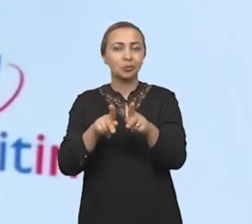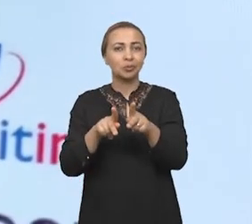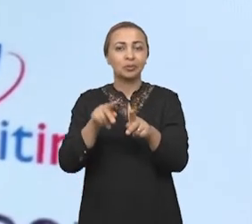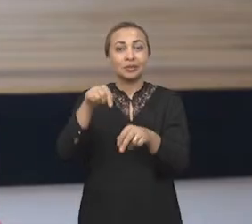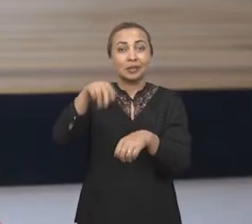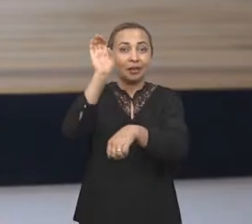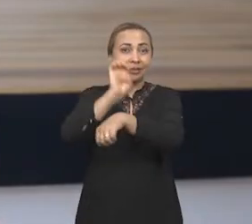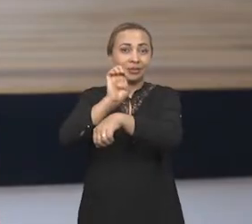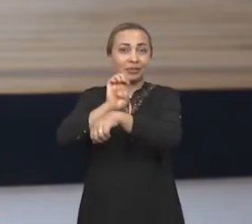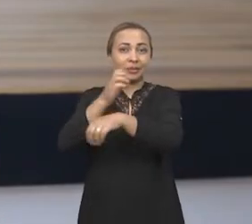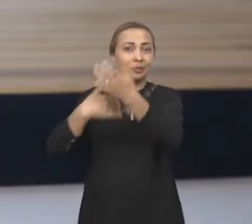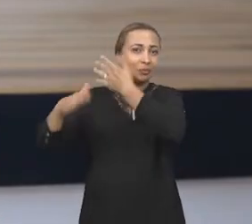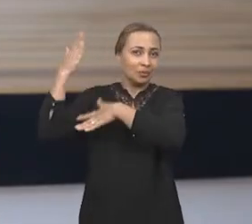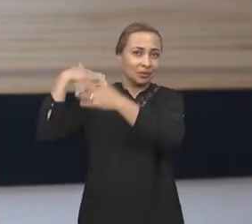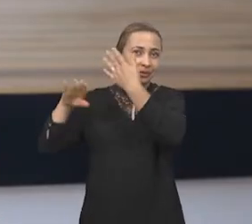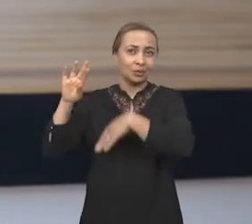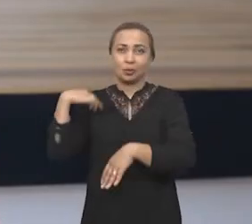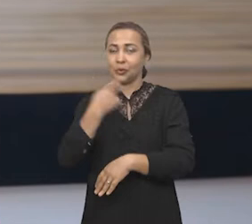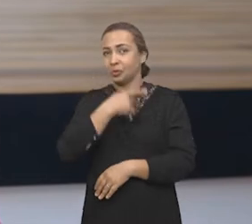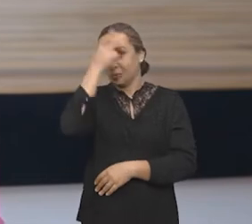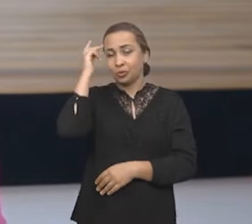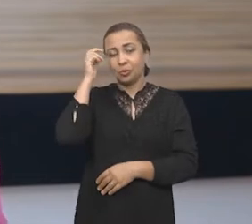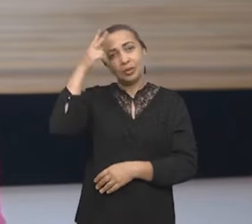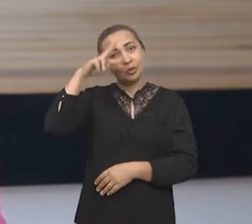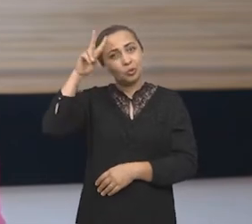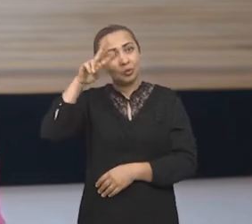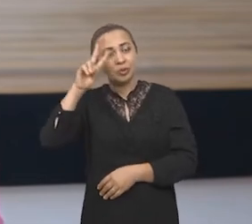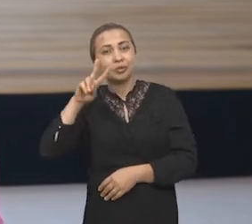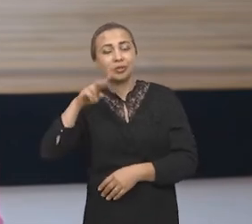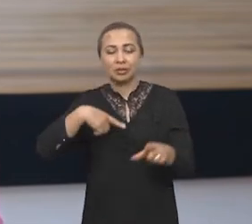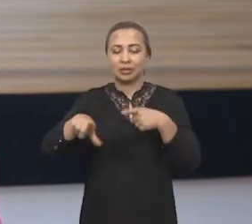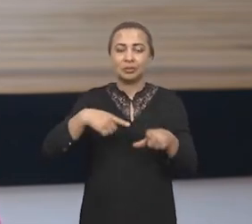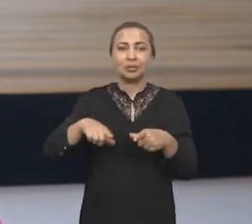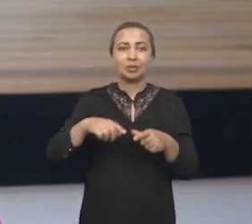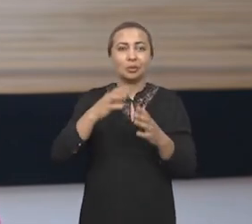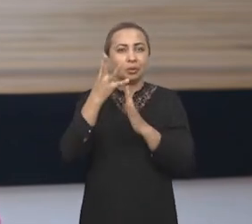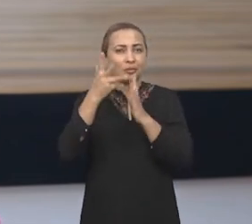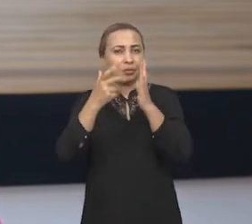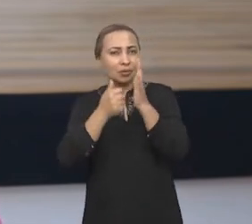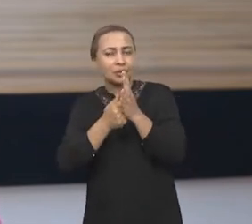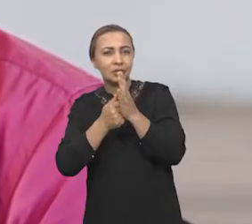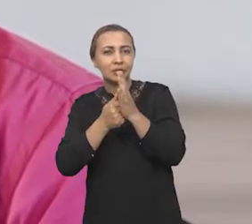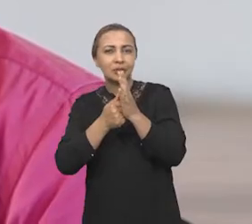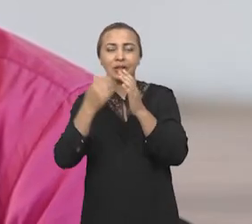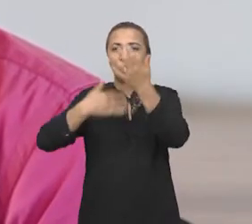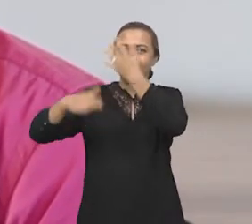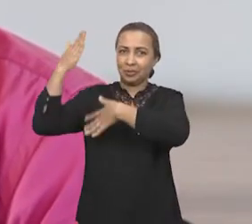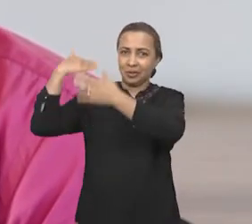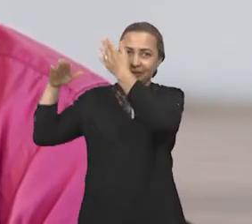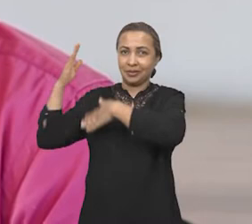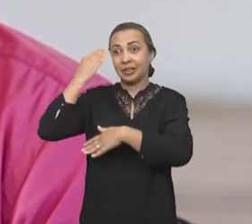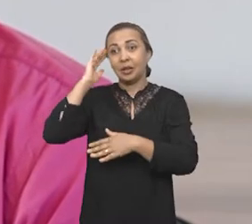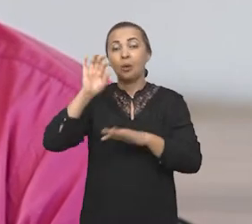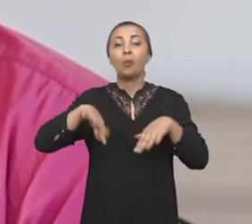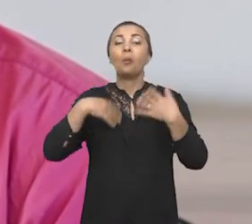no passado. Nós somos historiadores que trabalhamos com aspectos mensuráveis da realidade. Entender